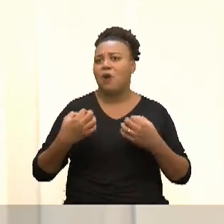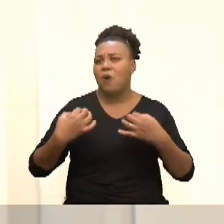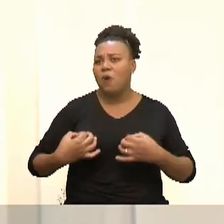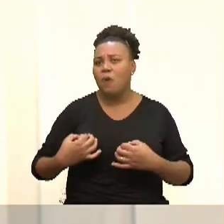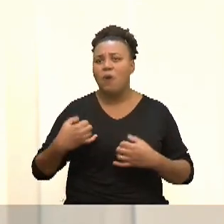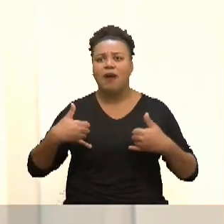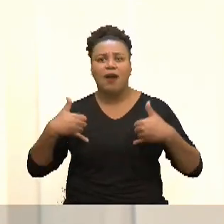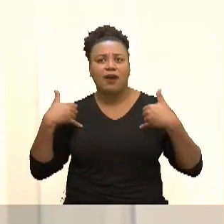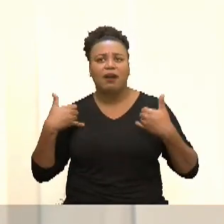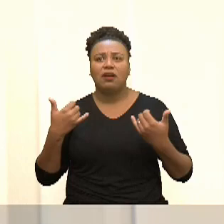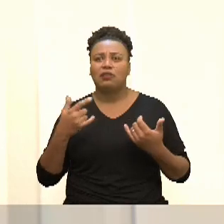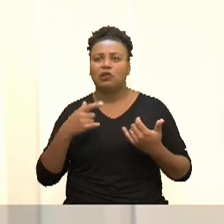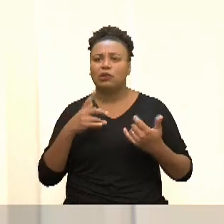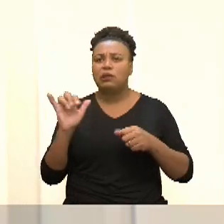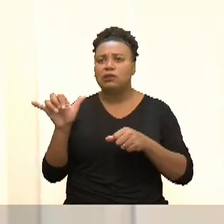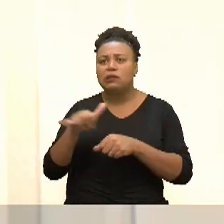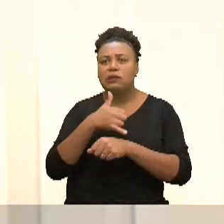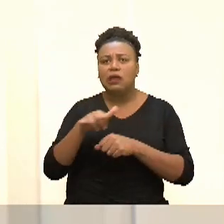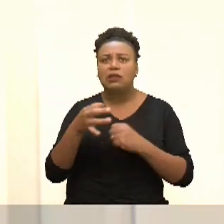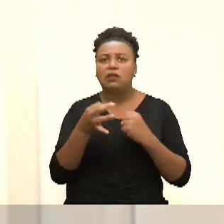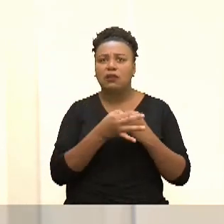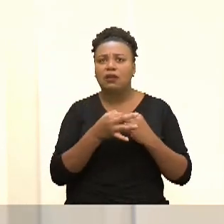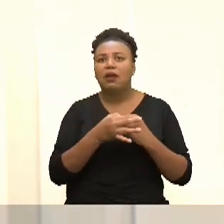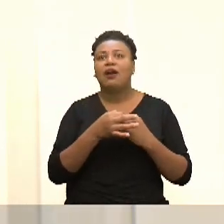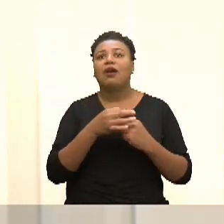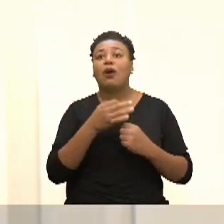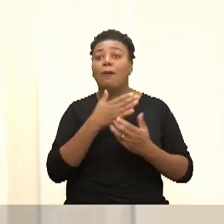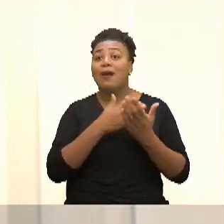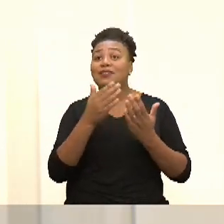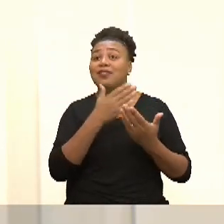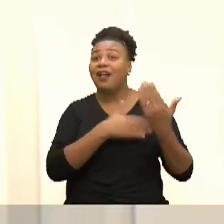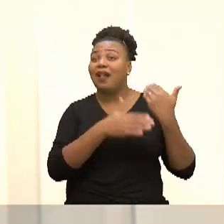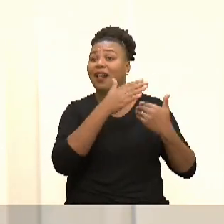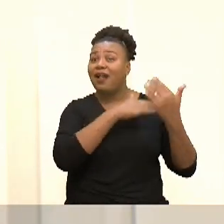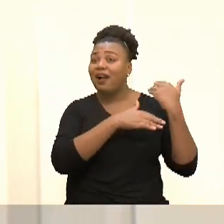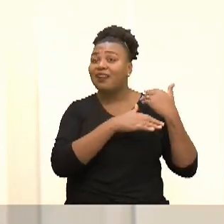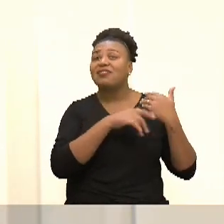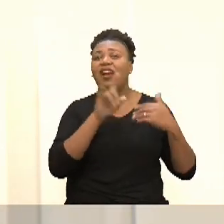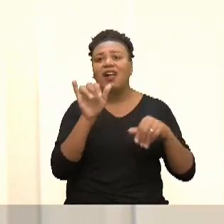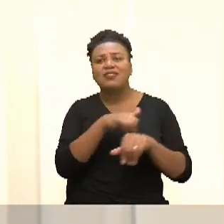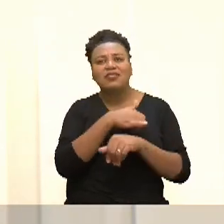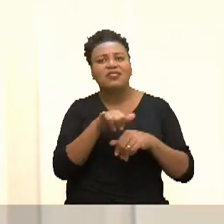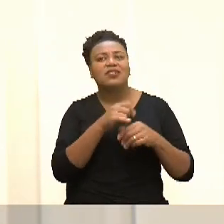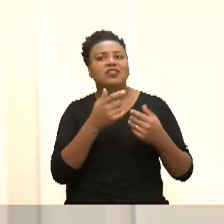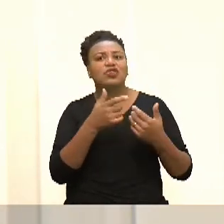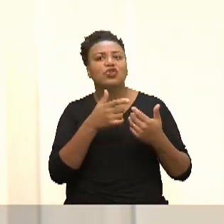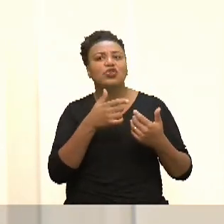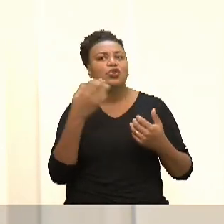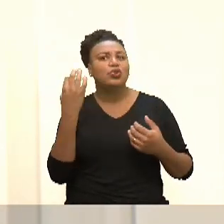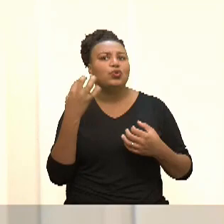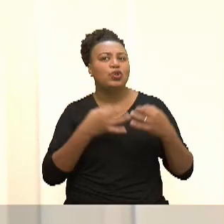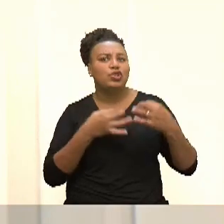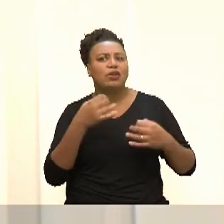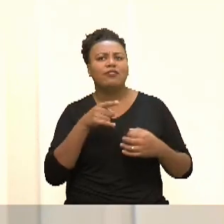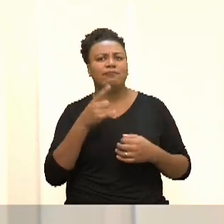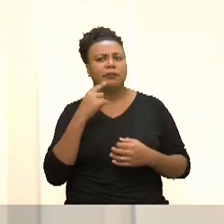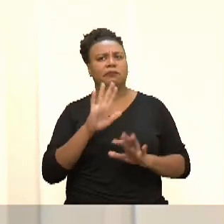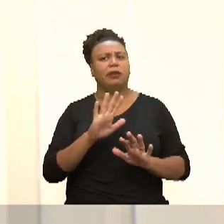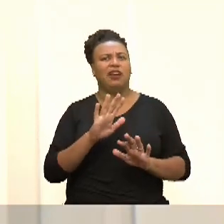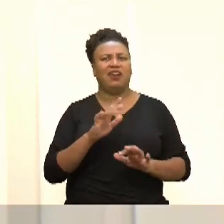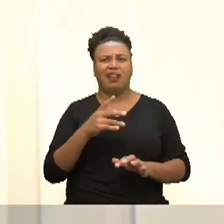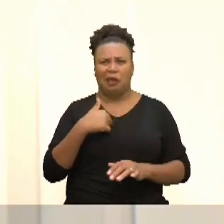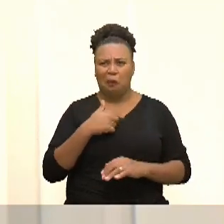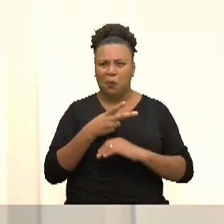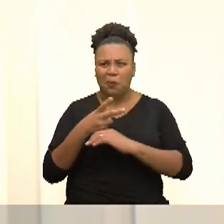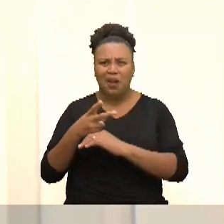jurídicos que começam lá no martelo das feiticeiras da Idade Média, que são mecanismos jurídicos que nos fazem ver opa, eu nem vou